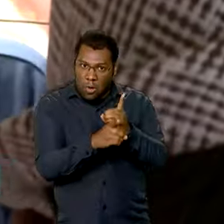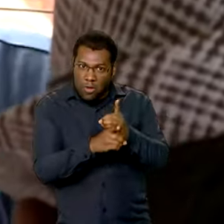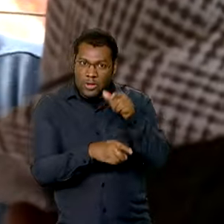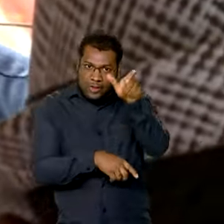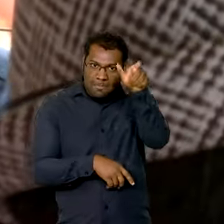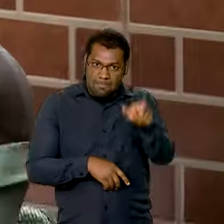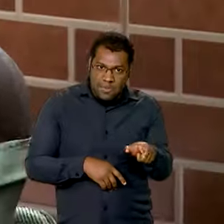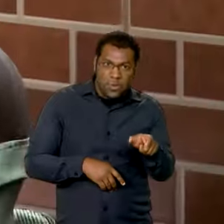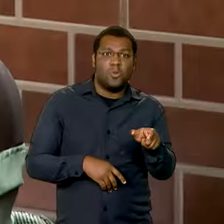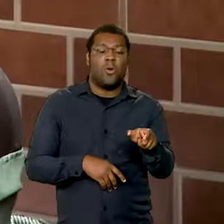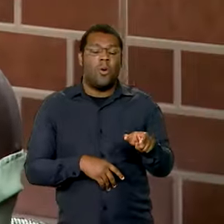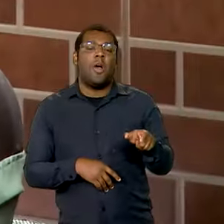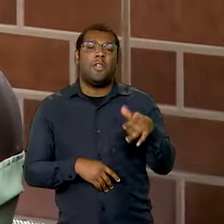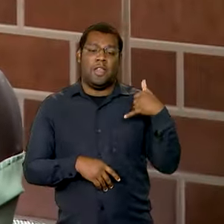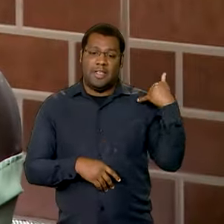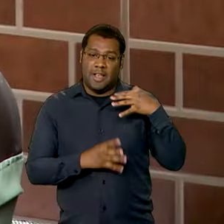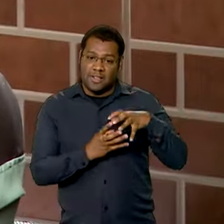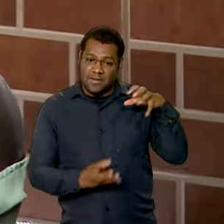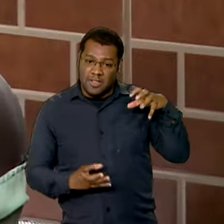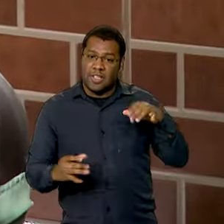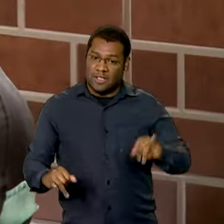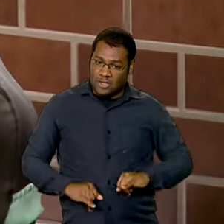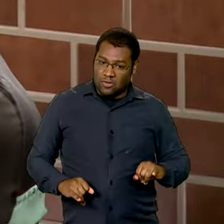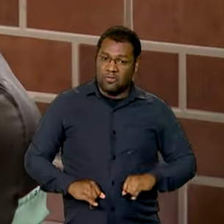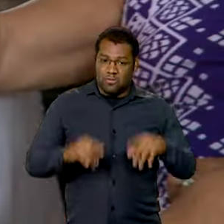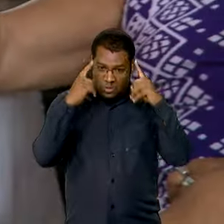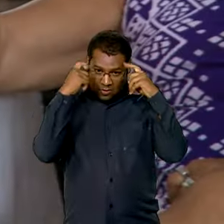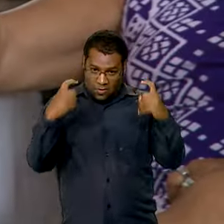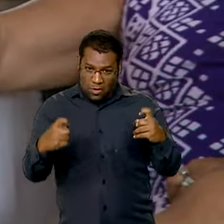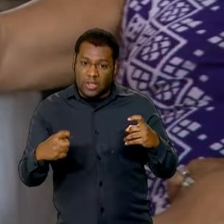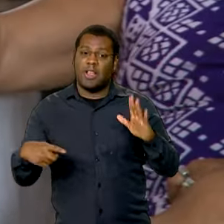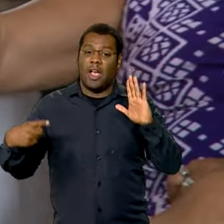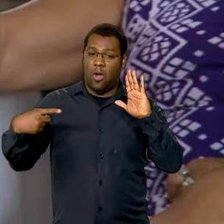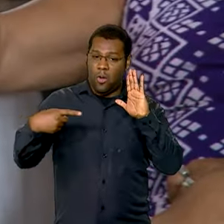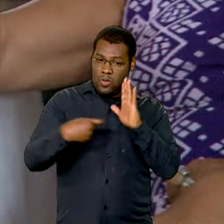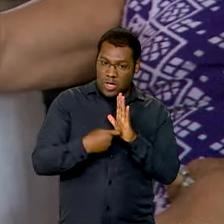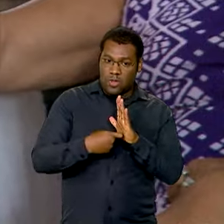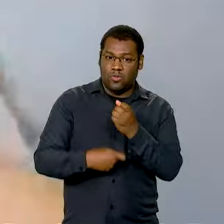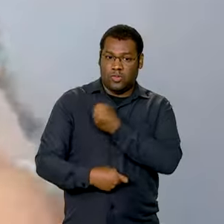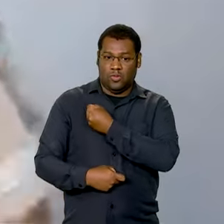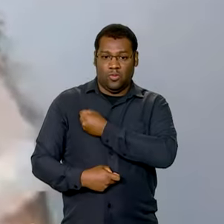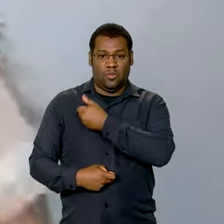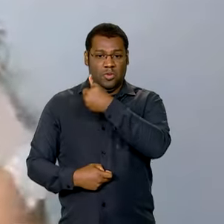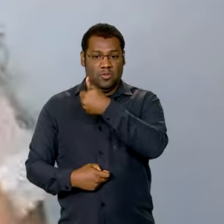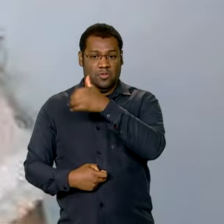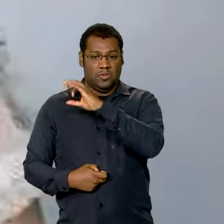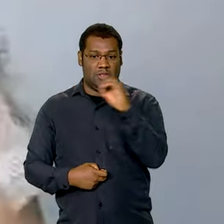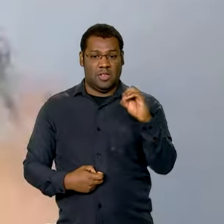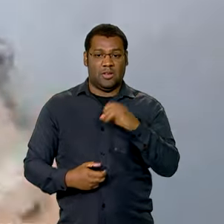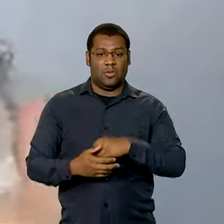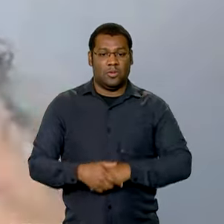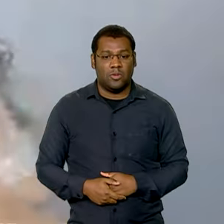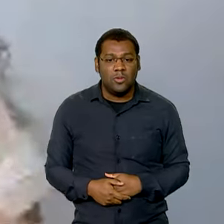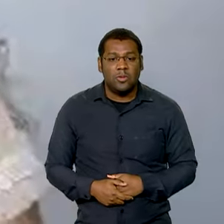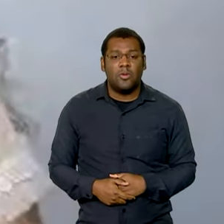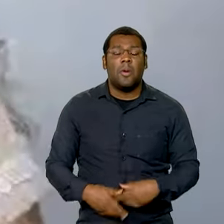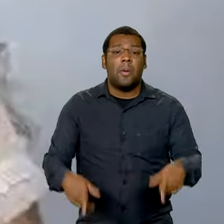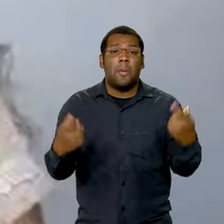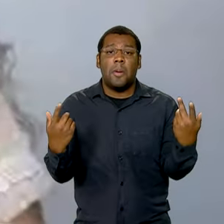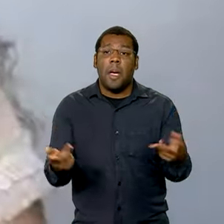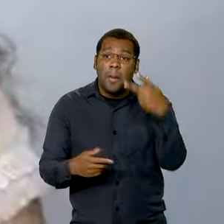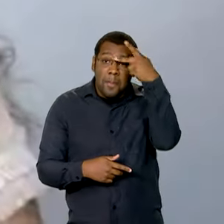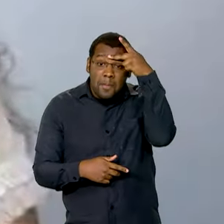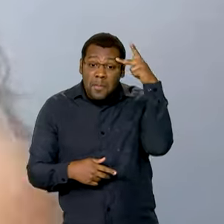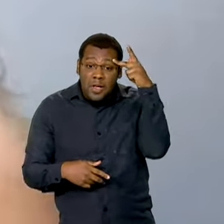100. O serviço é gratuito e funciona 24 horas, todos os dias. Essa mudança tem que vir de dentro, tem que